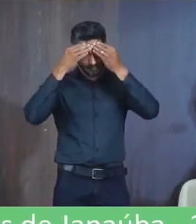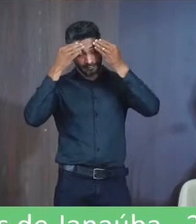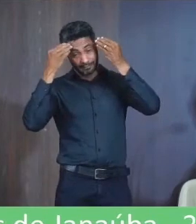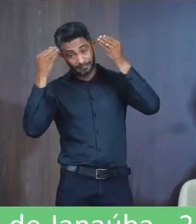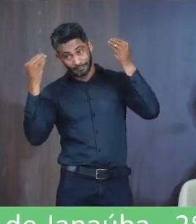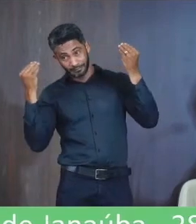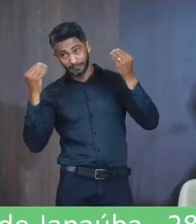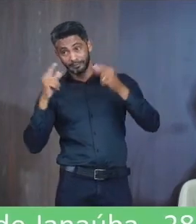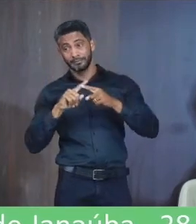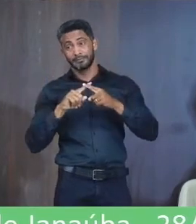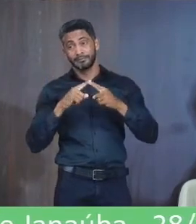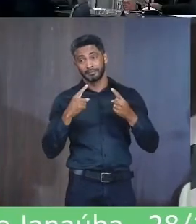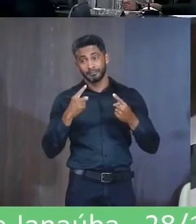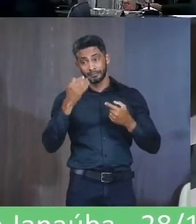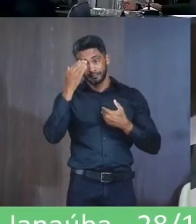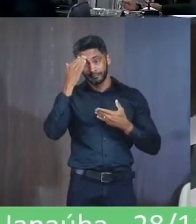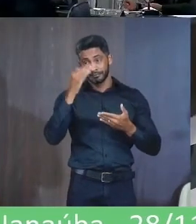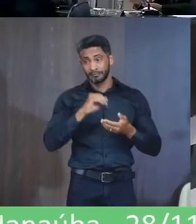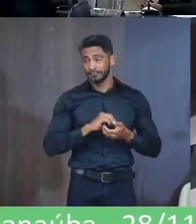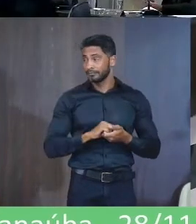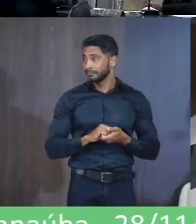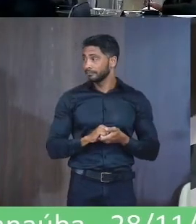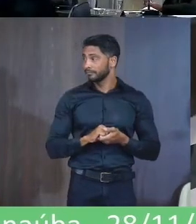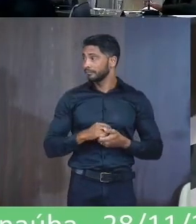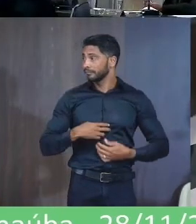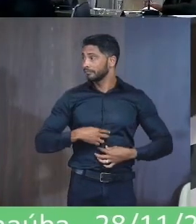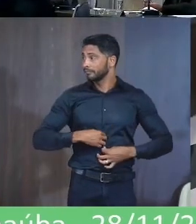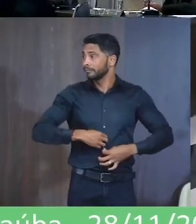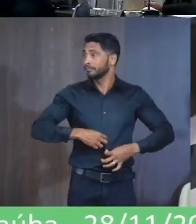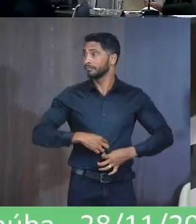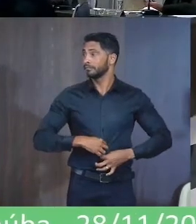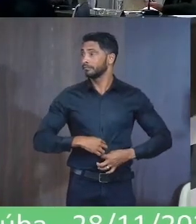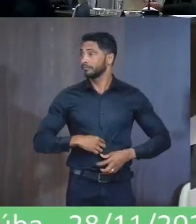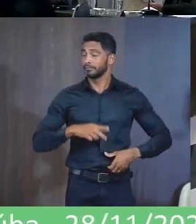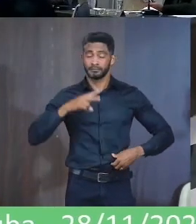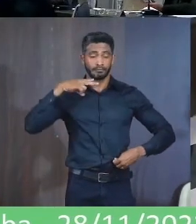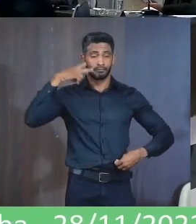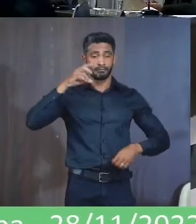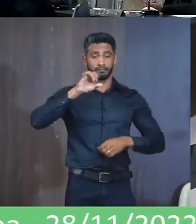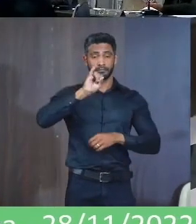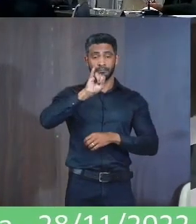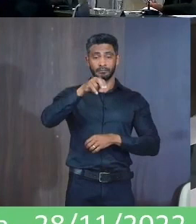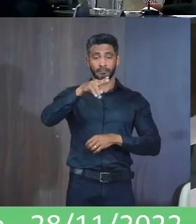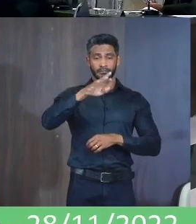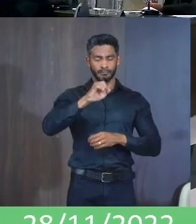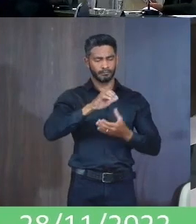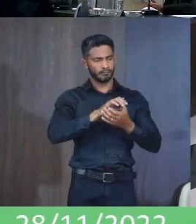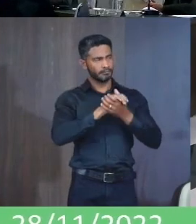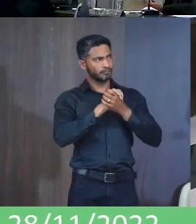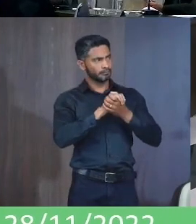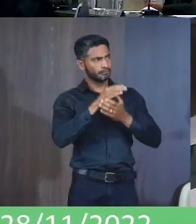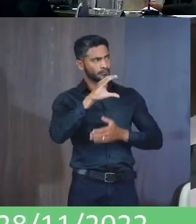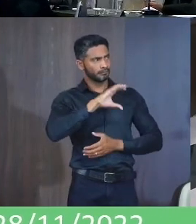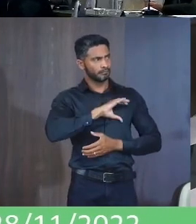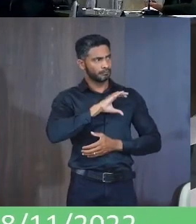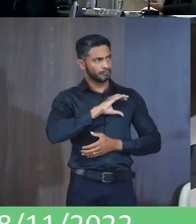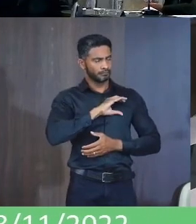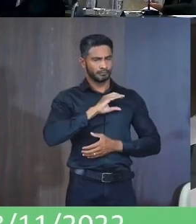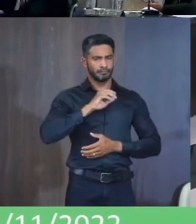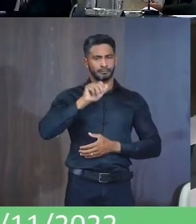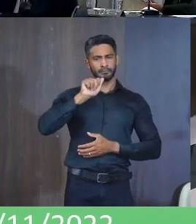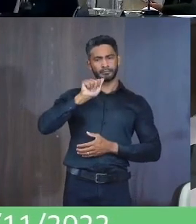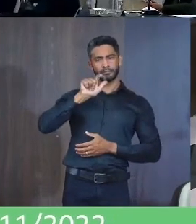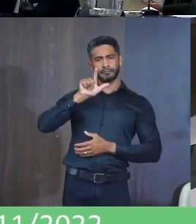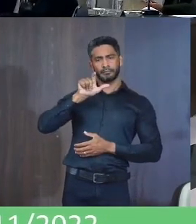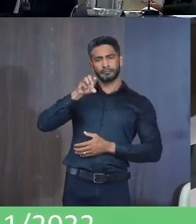Percebi Mas Muito obrigado Vereador Islani Tens a palavra Parabéns Colega Sargento